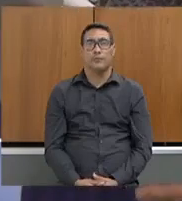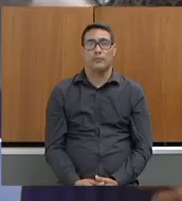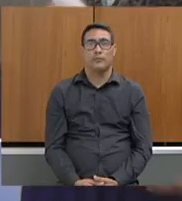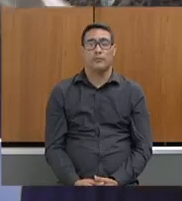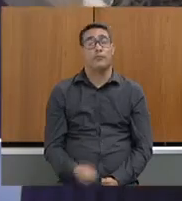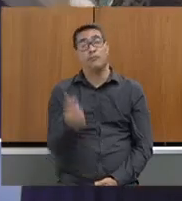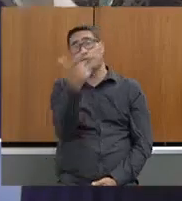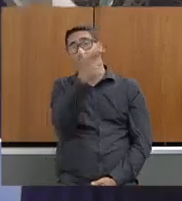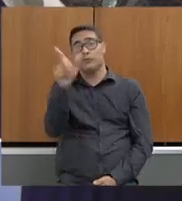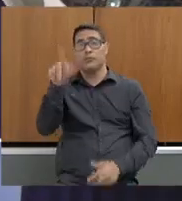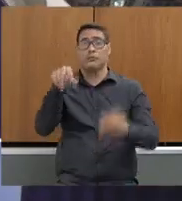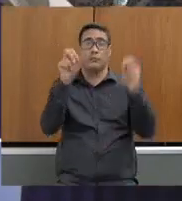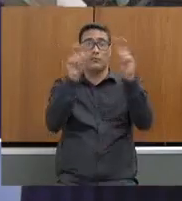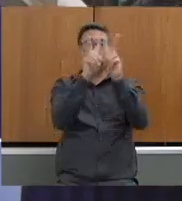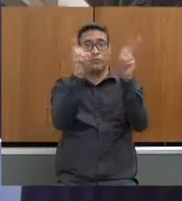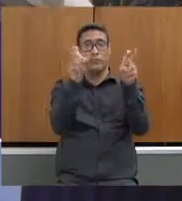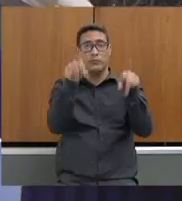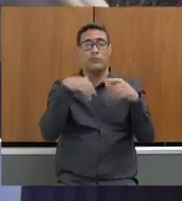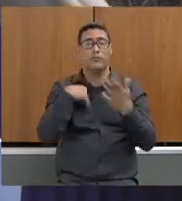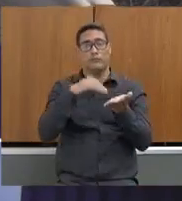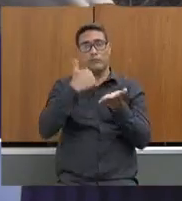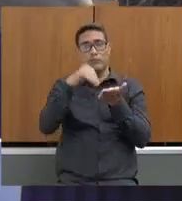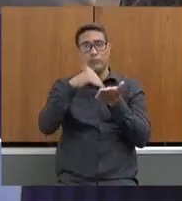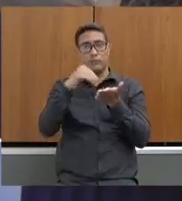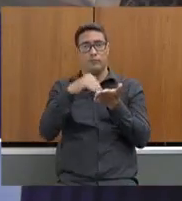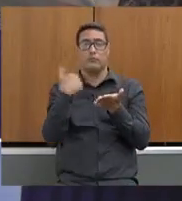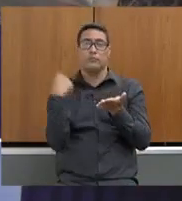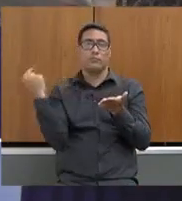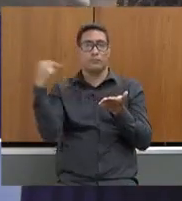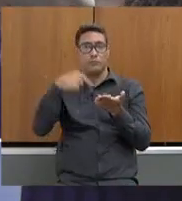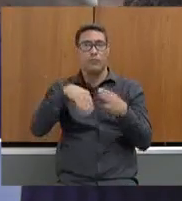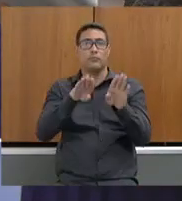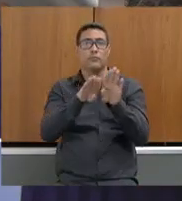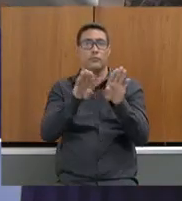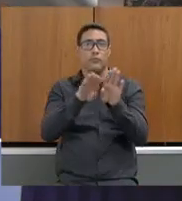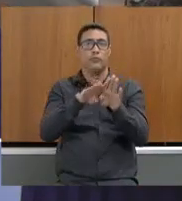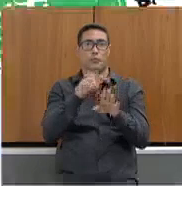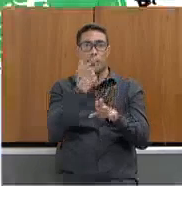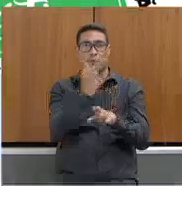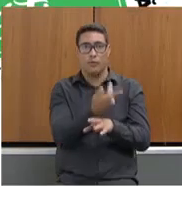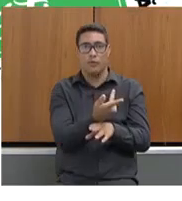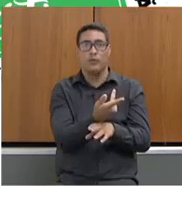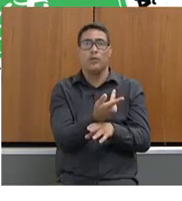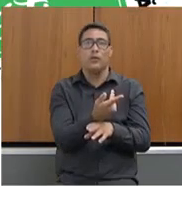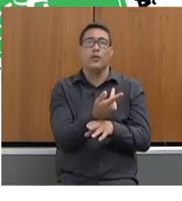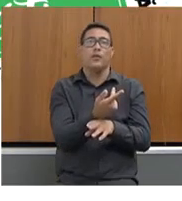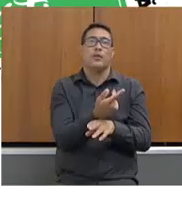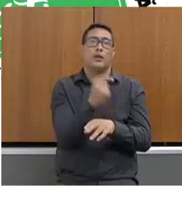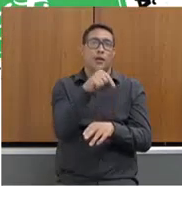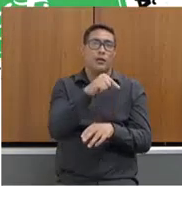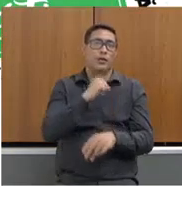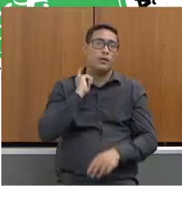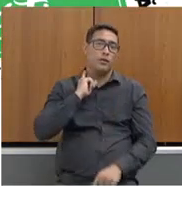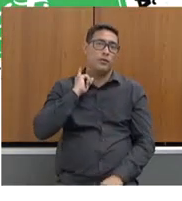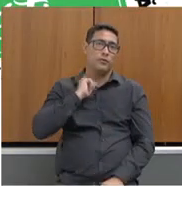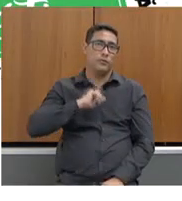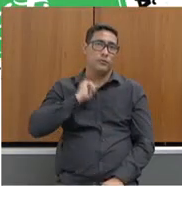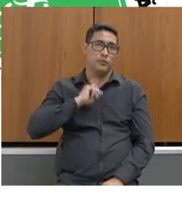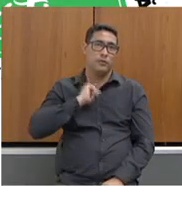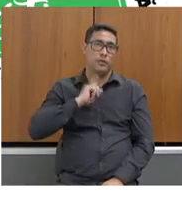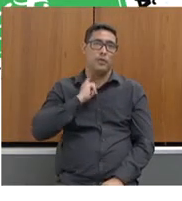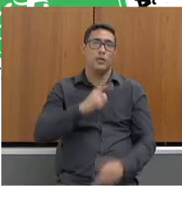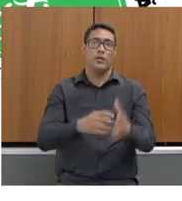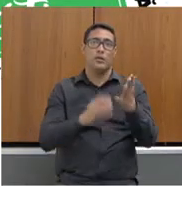Um outro tema que a Secretaria vem avançando é a fauna doméstica no Estado de Minas Gerais. Nós tivemos um